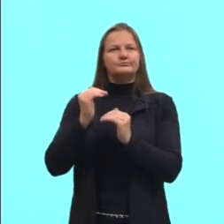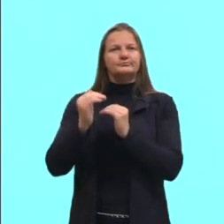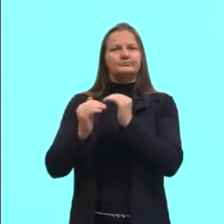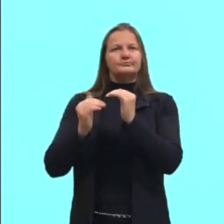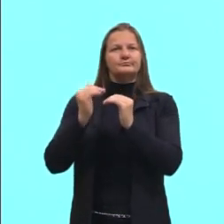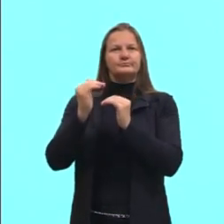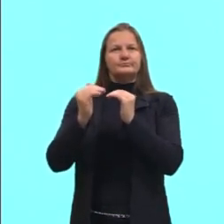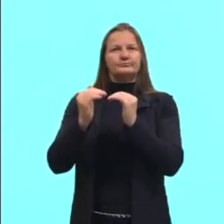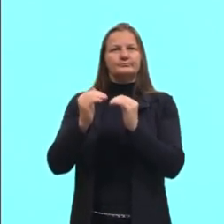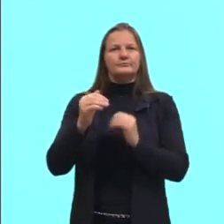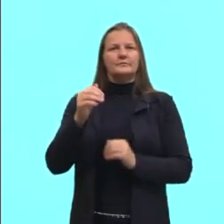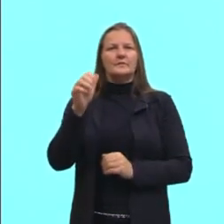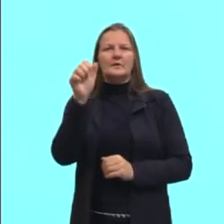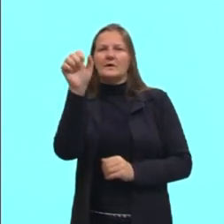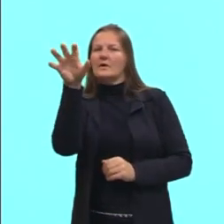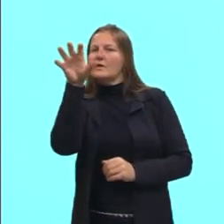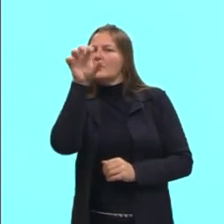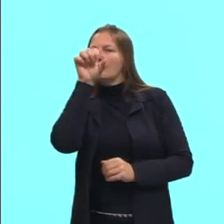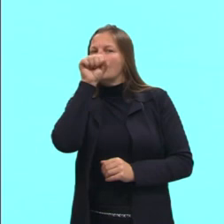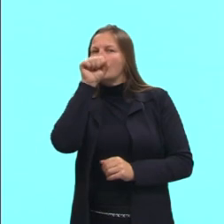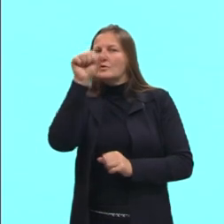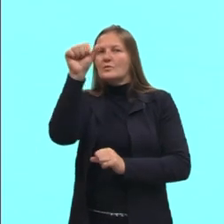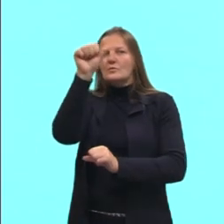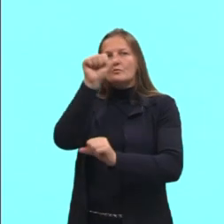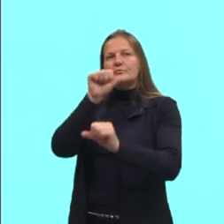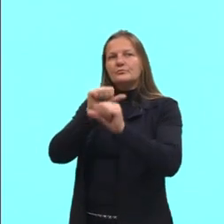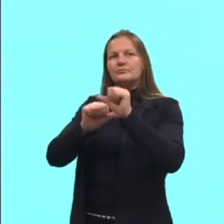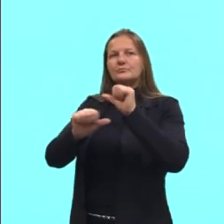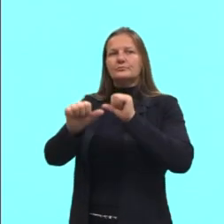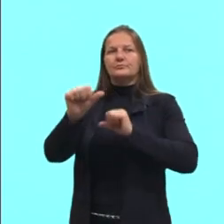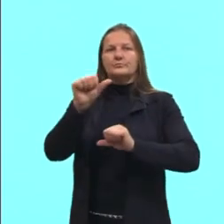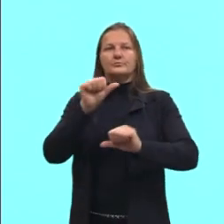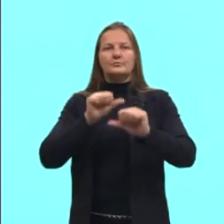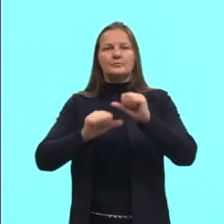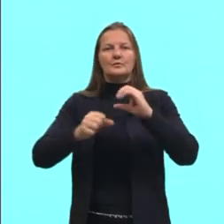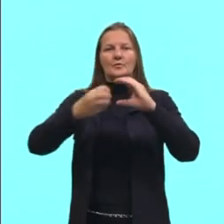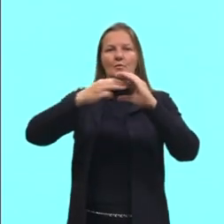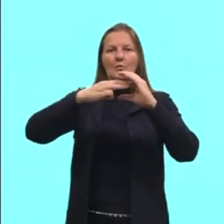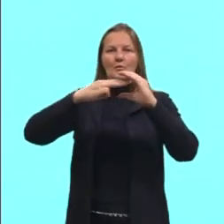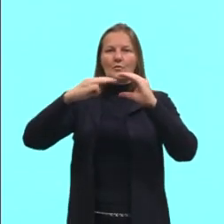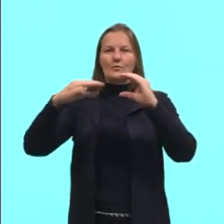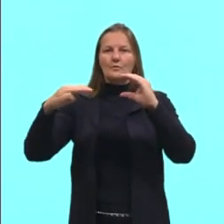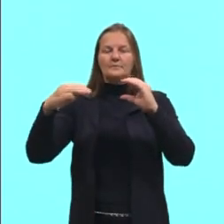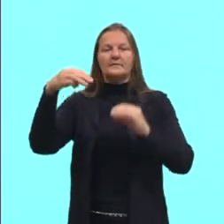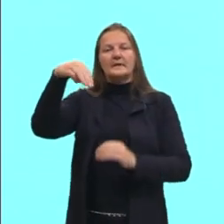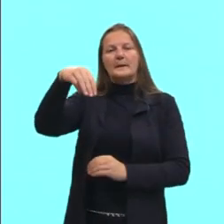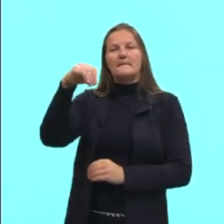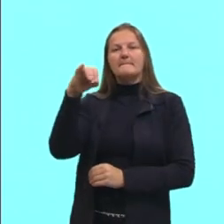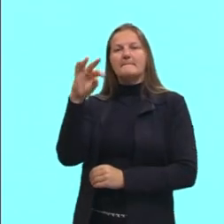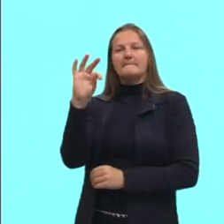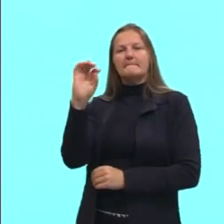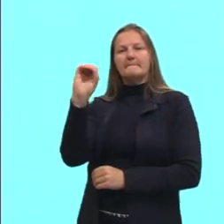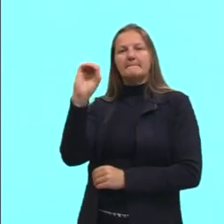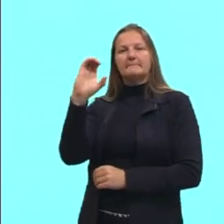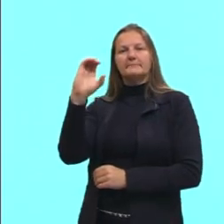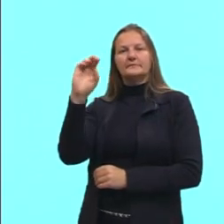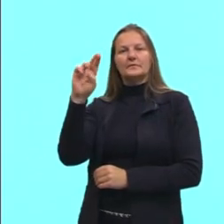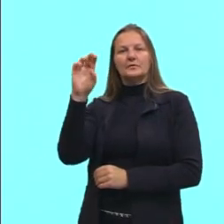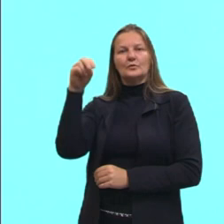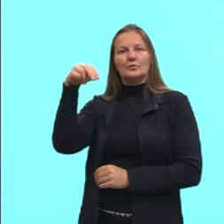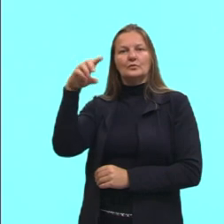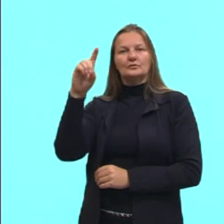esses aeróbios se tornaram, se tornaram, se tornaram mitocôndrias. E esses fotossintéticos